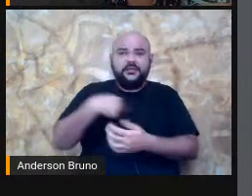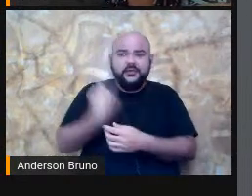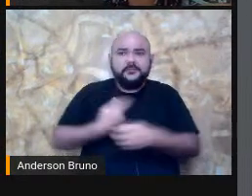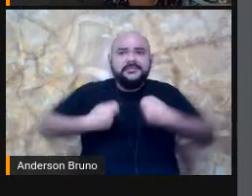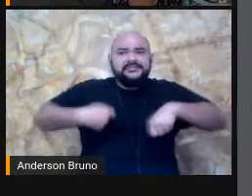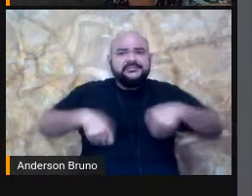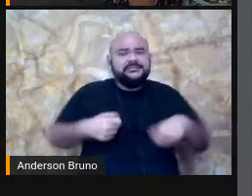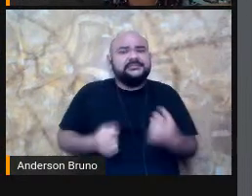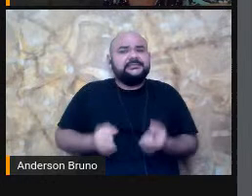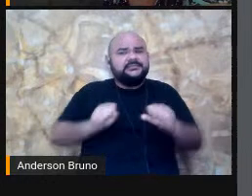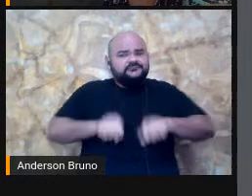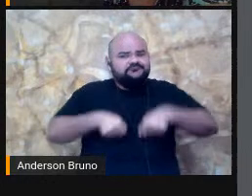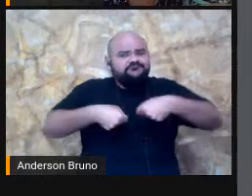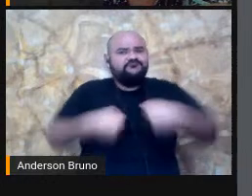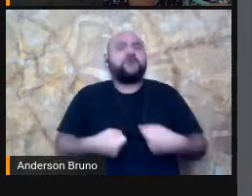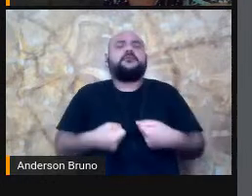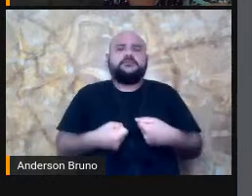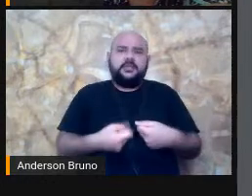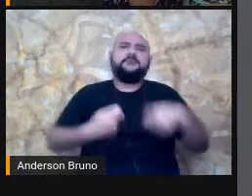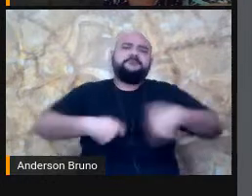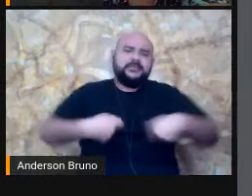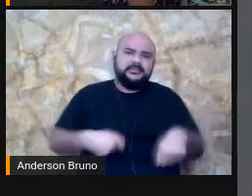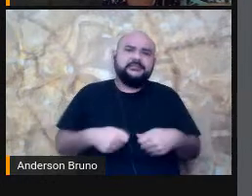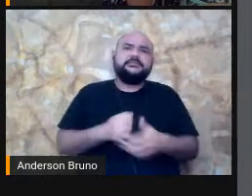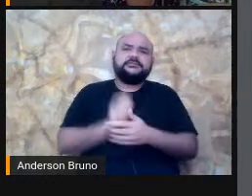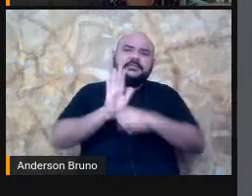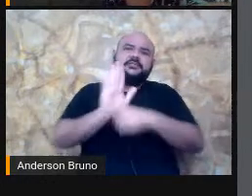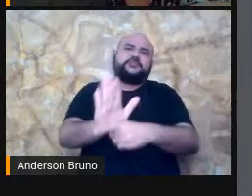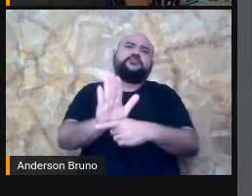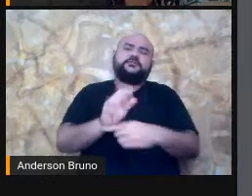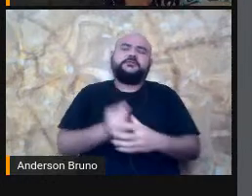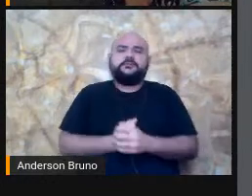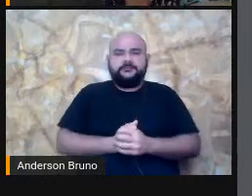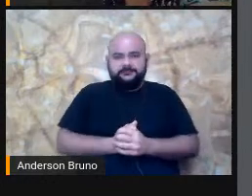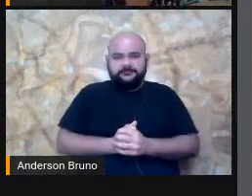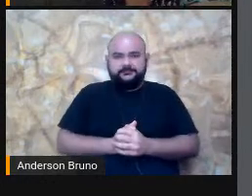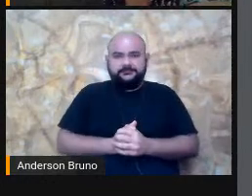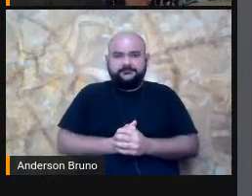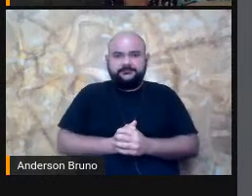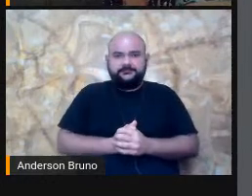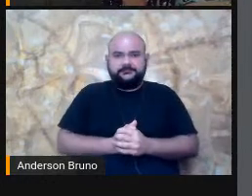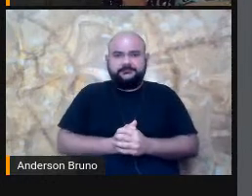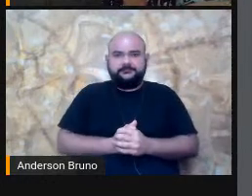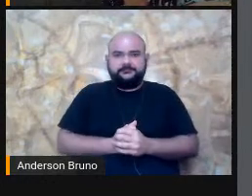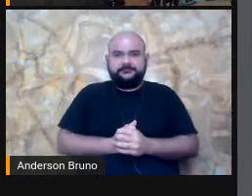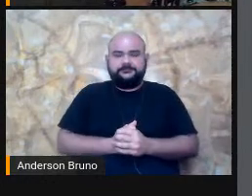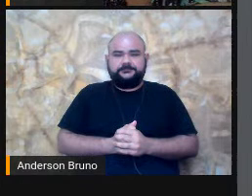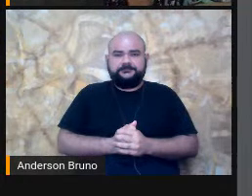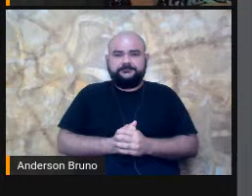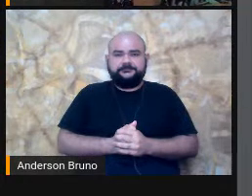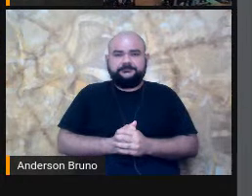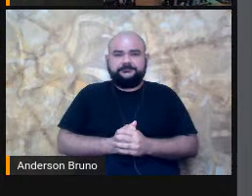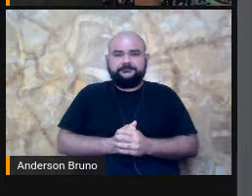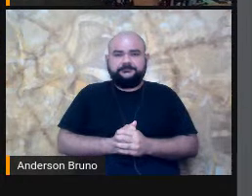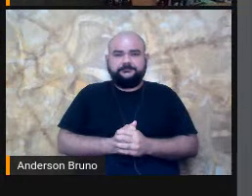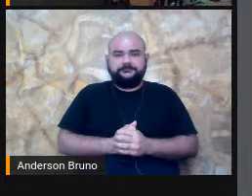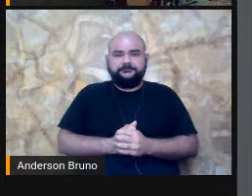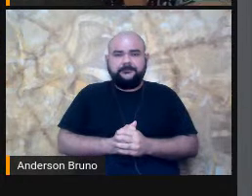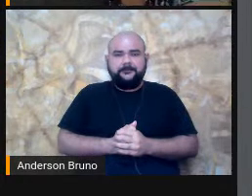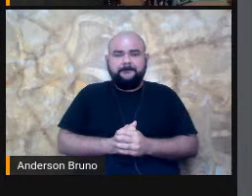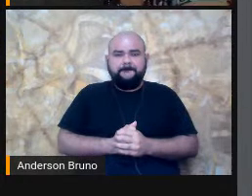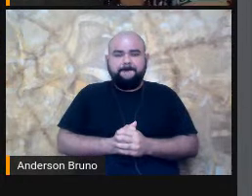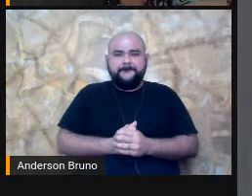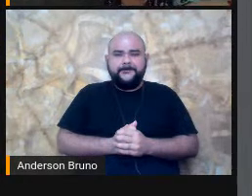Com esses meninos Pode passar E aí Eu achei Que uma das coisas